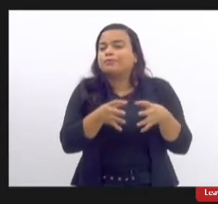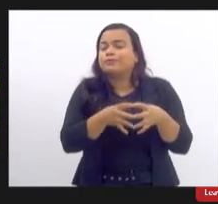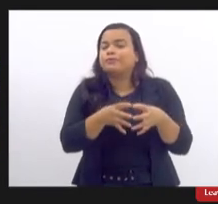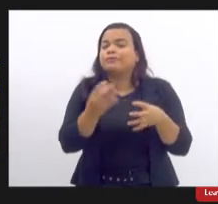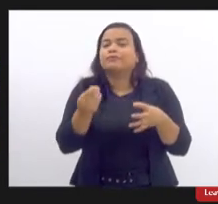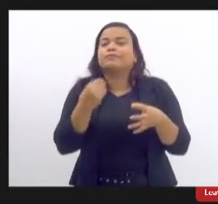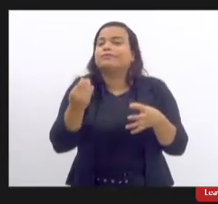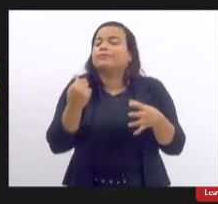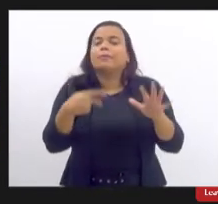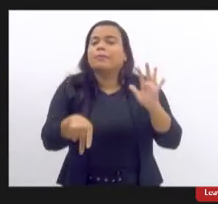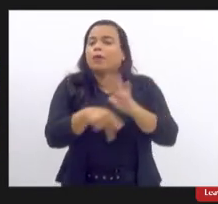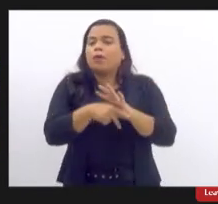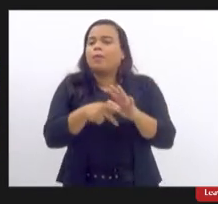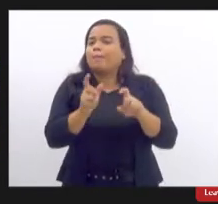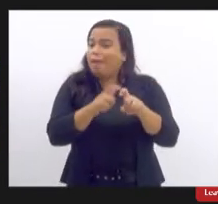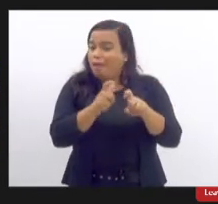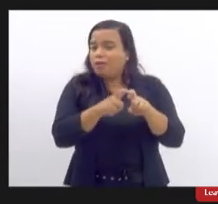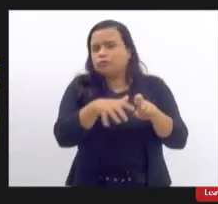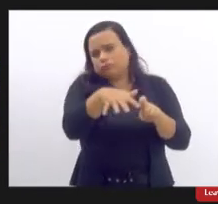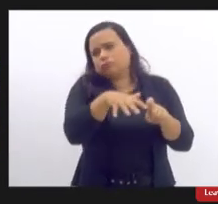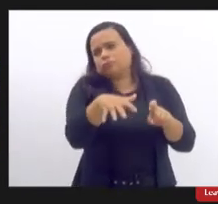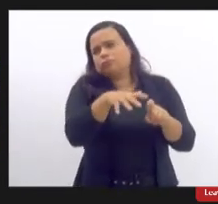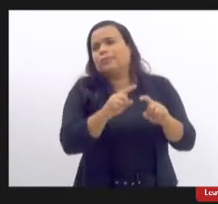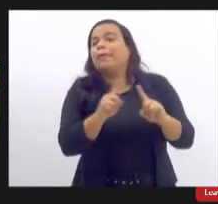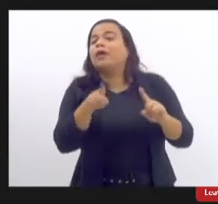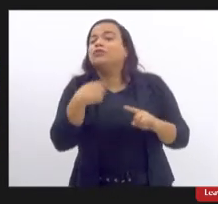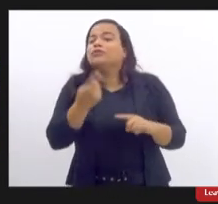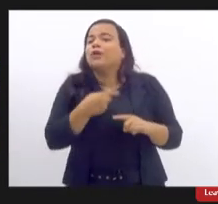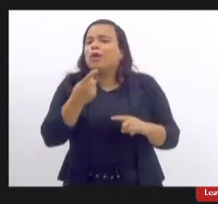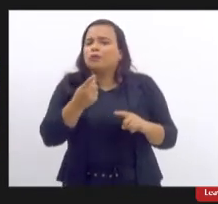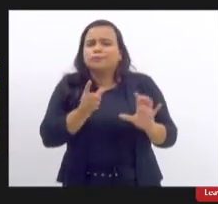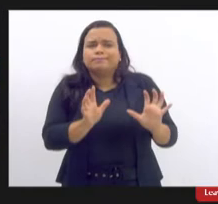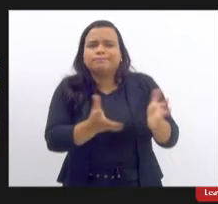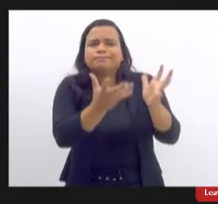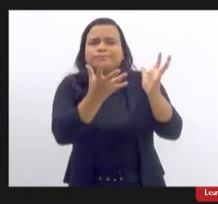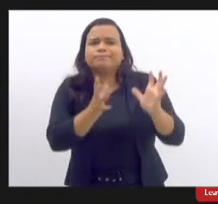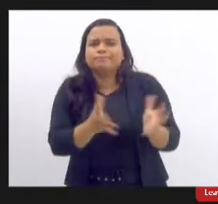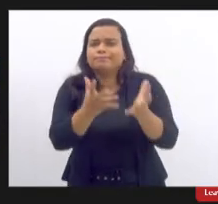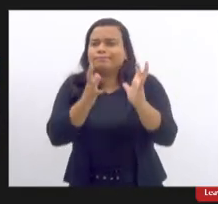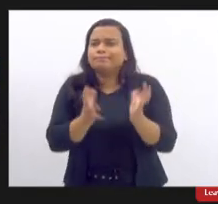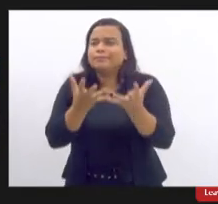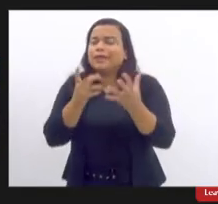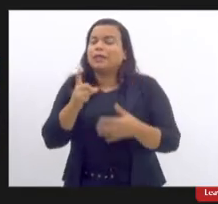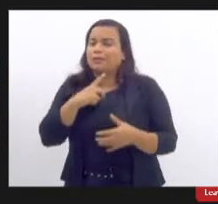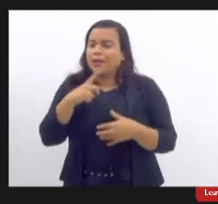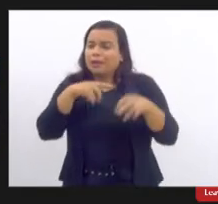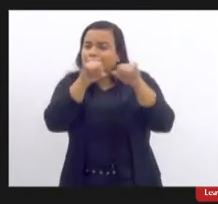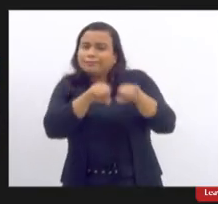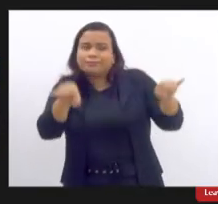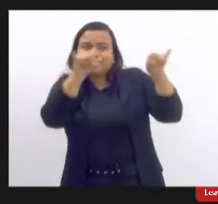uma entidade médica que a gente acaba promovendo é